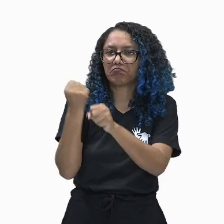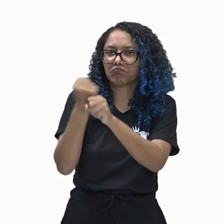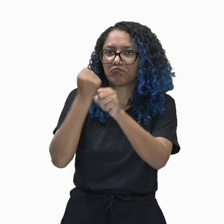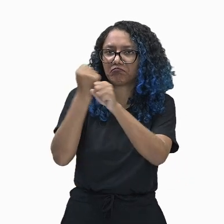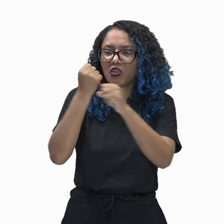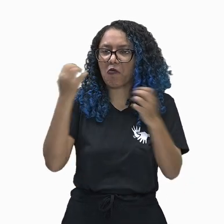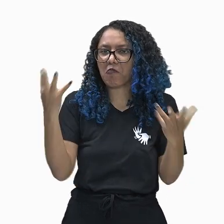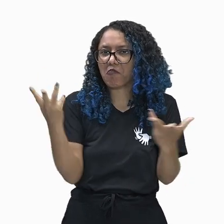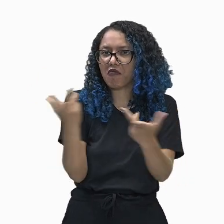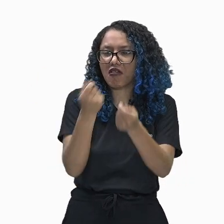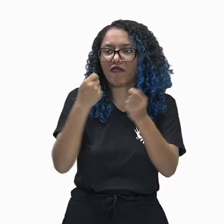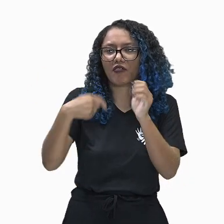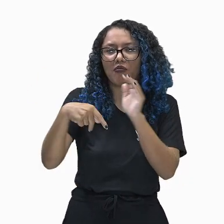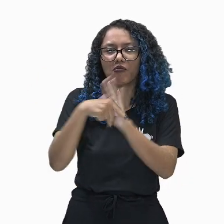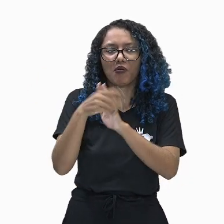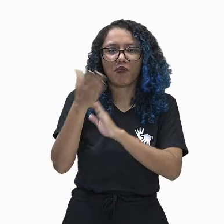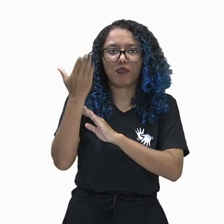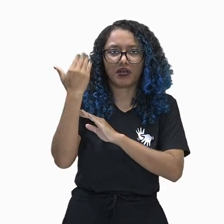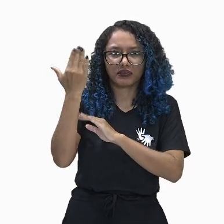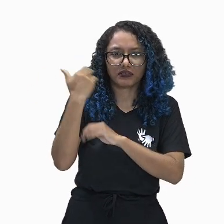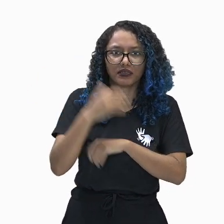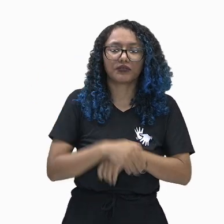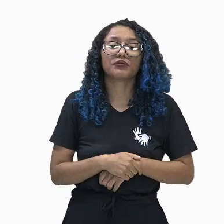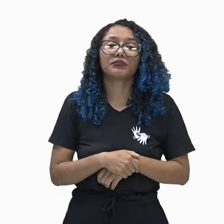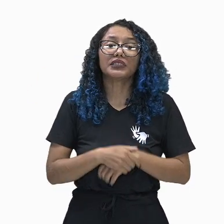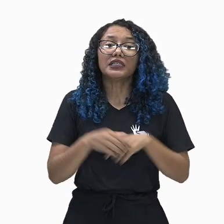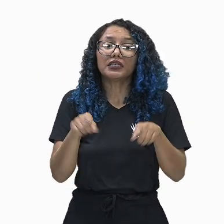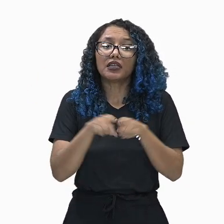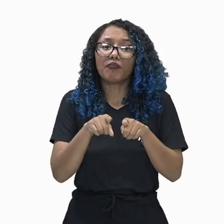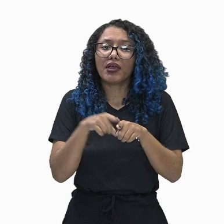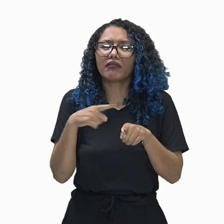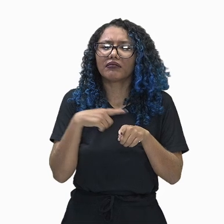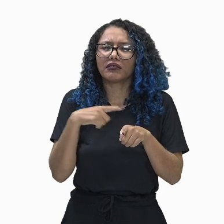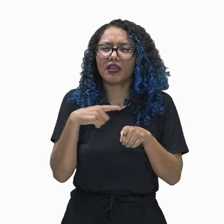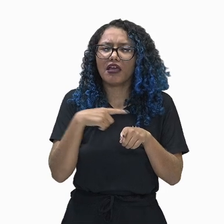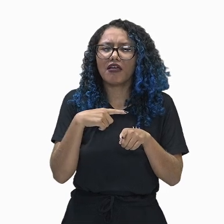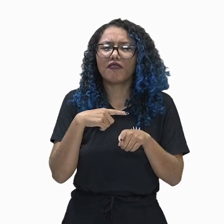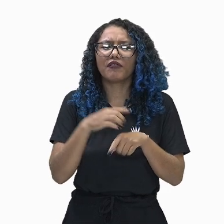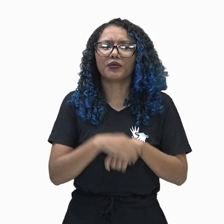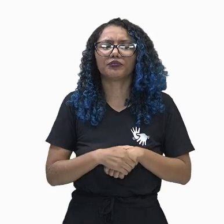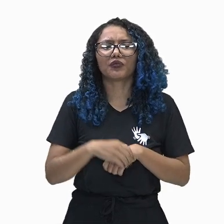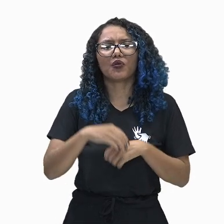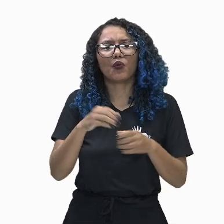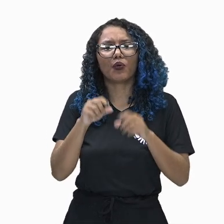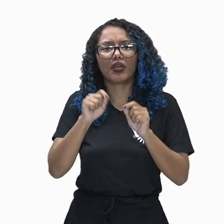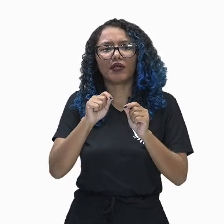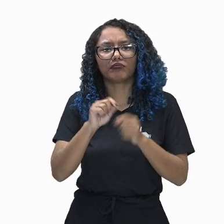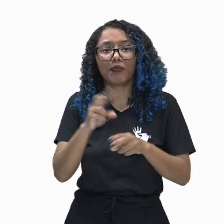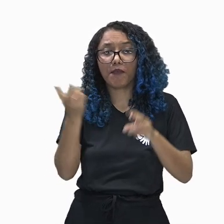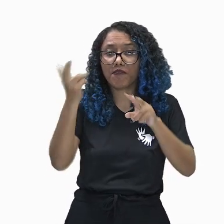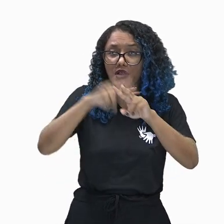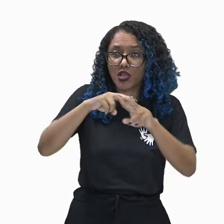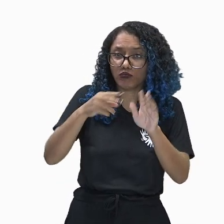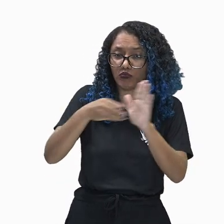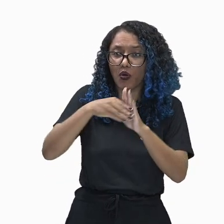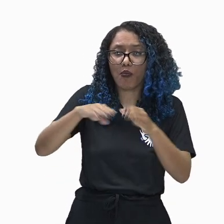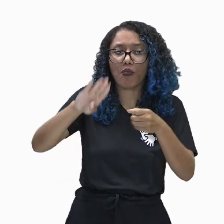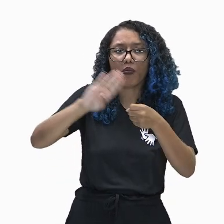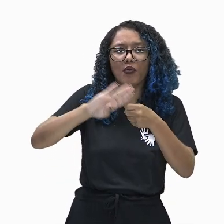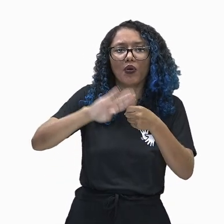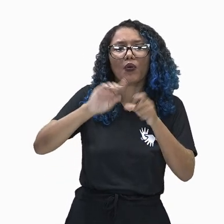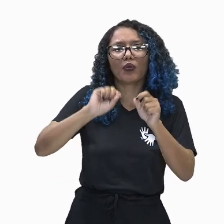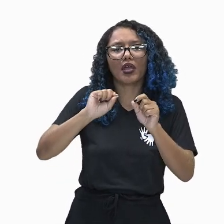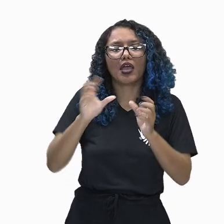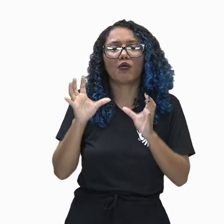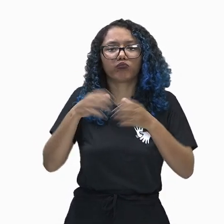Antiguidade. Em seu governo, ocorreu o episódio bíblico conhecido como Cativeiro da Babilônia, no qual os judeus,